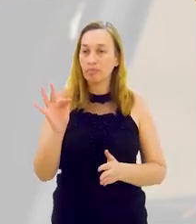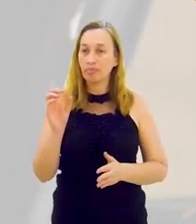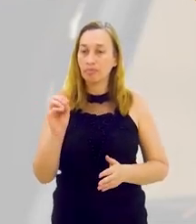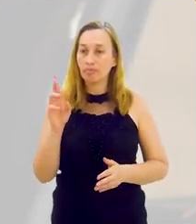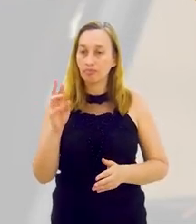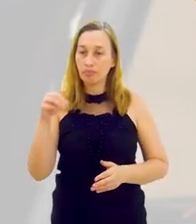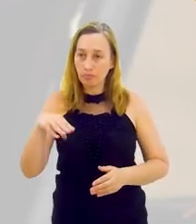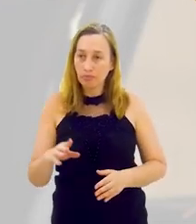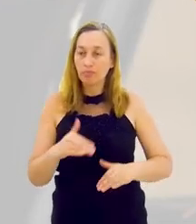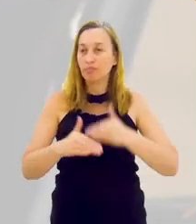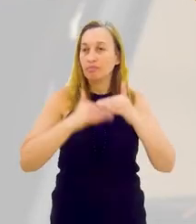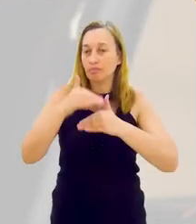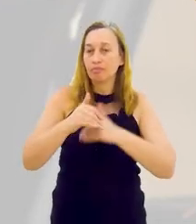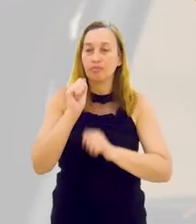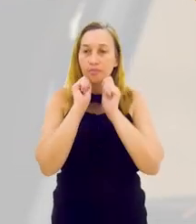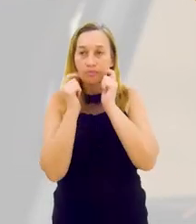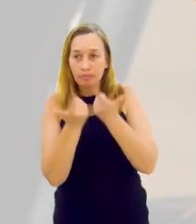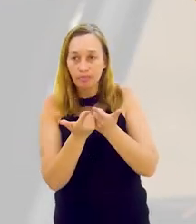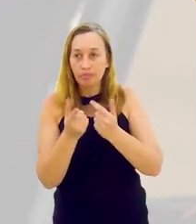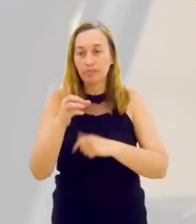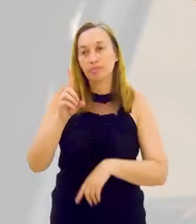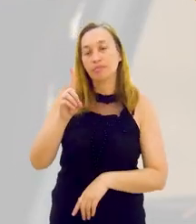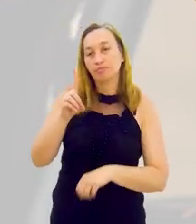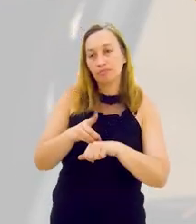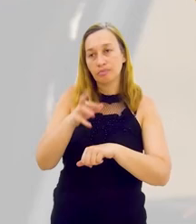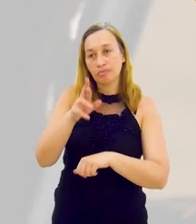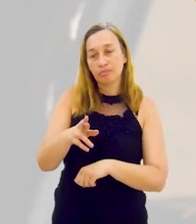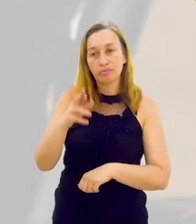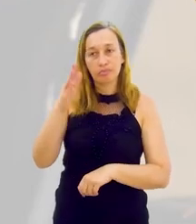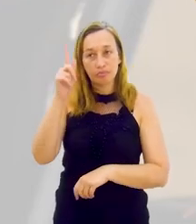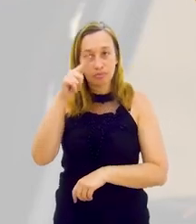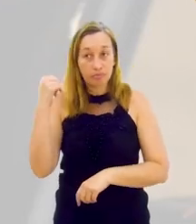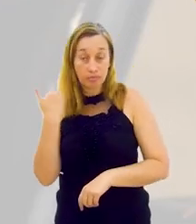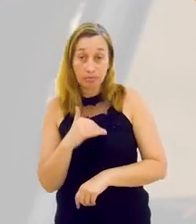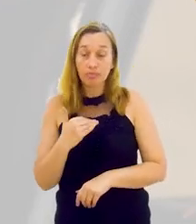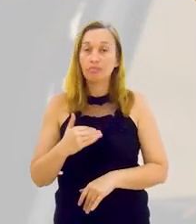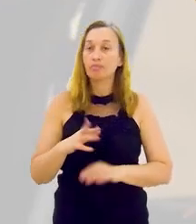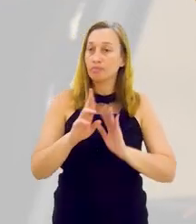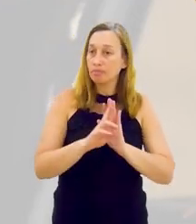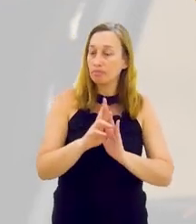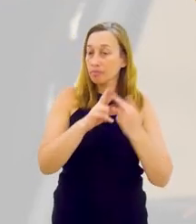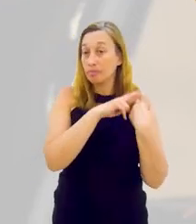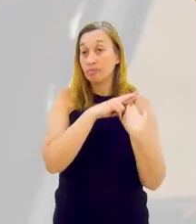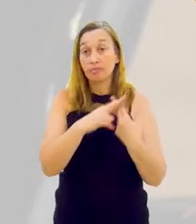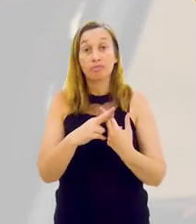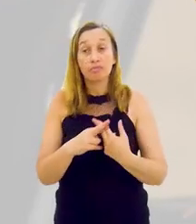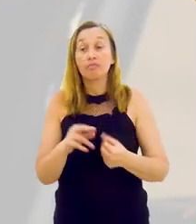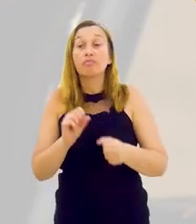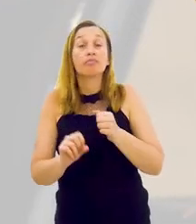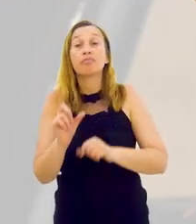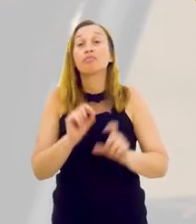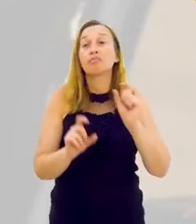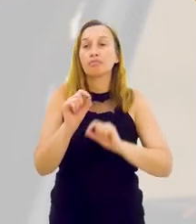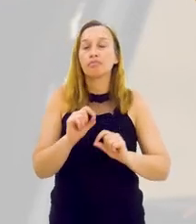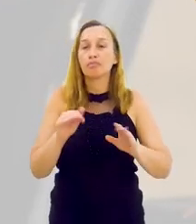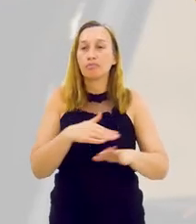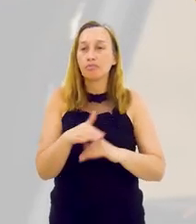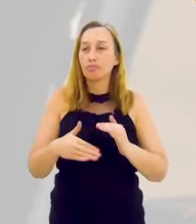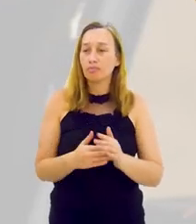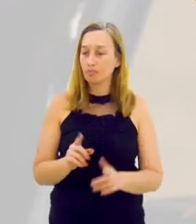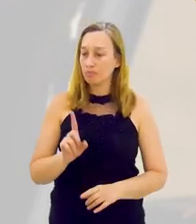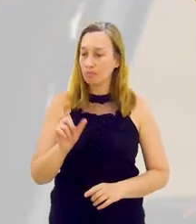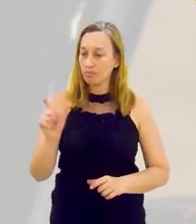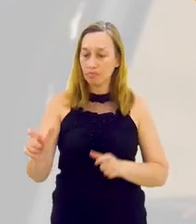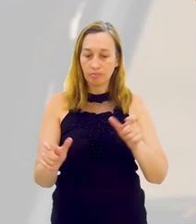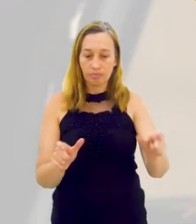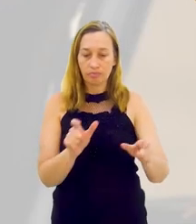que é muito bem feito hoje, é o Fórum de Desenvolvimento da LERJ, onde a doutora Geisa é responsável. O